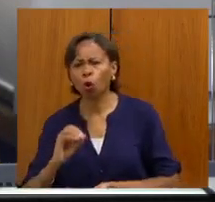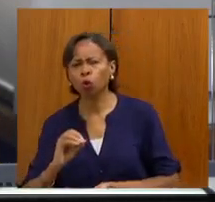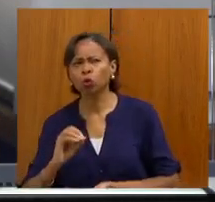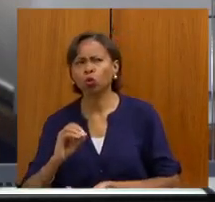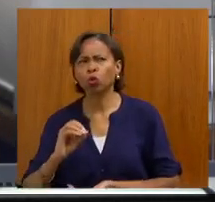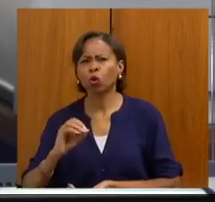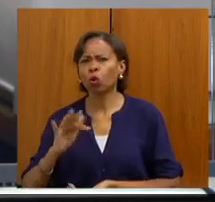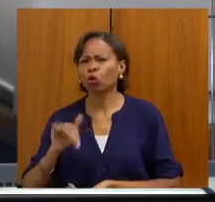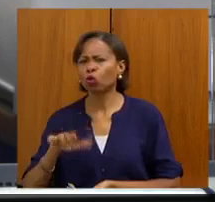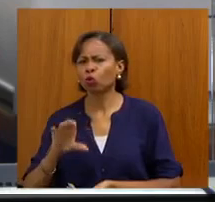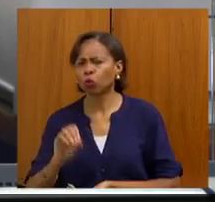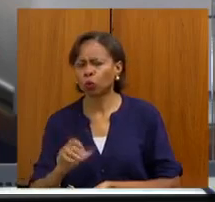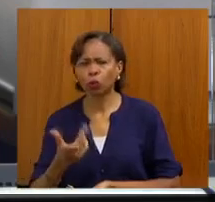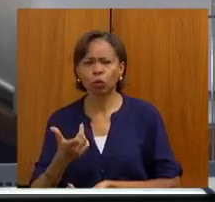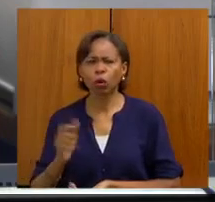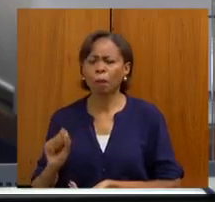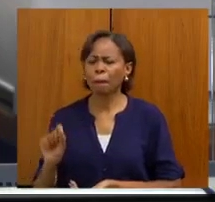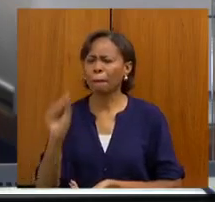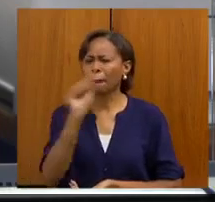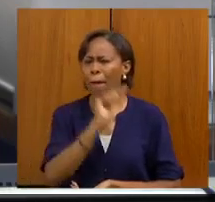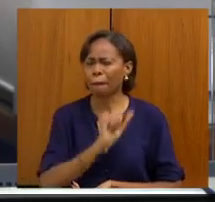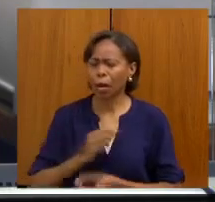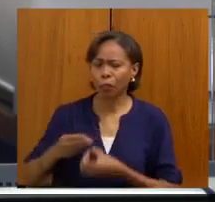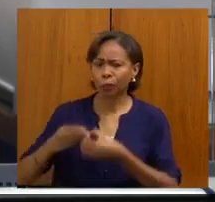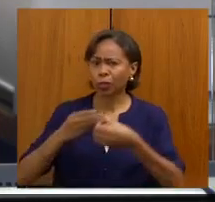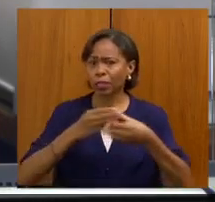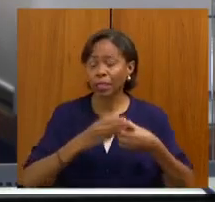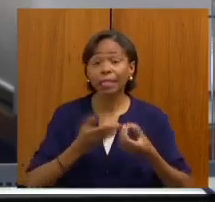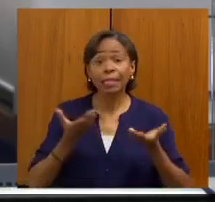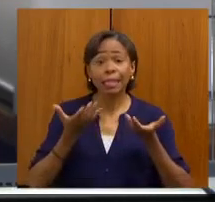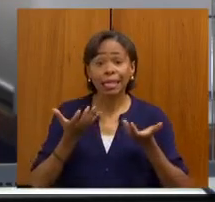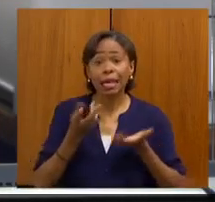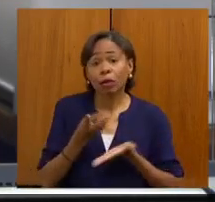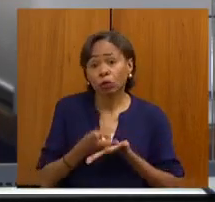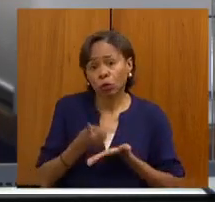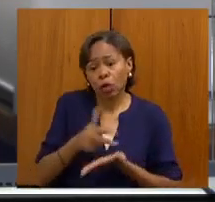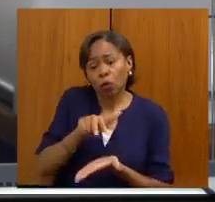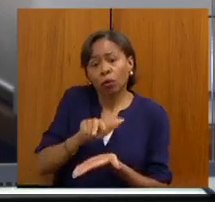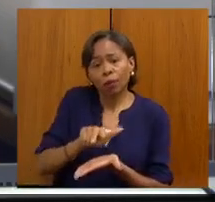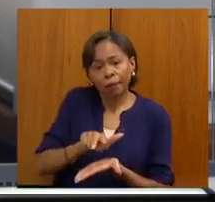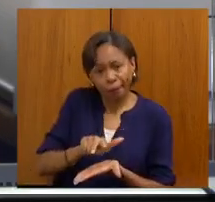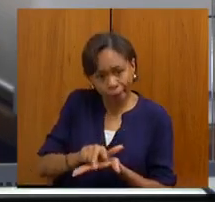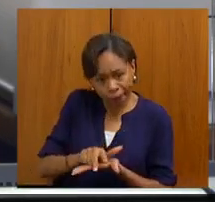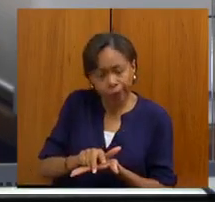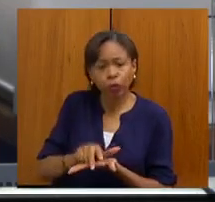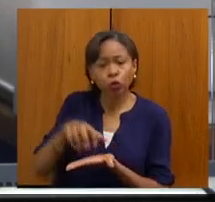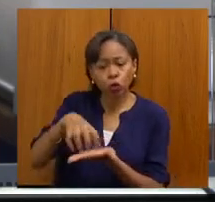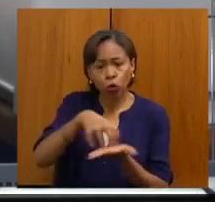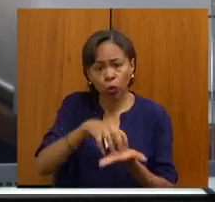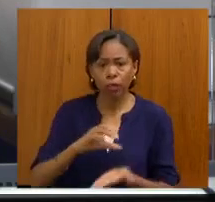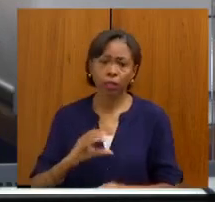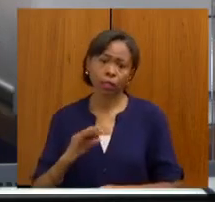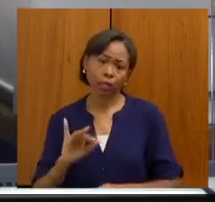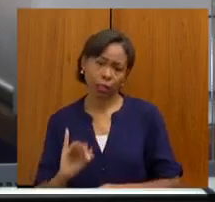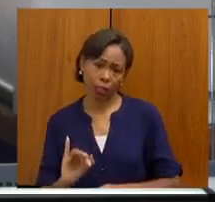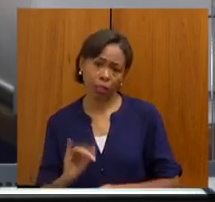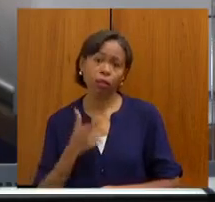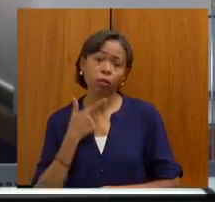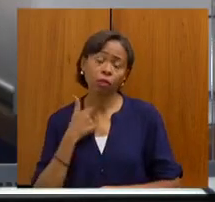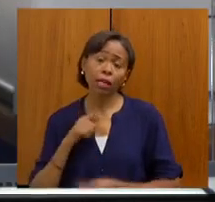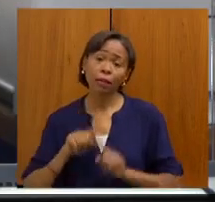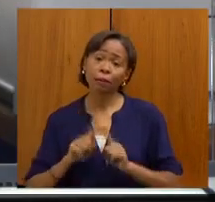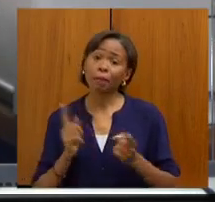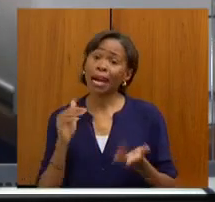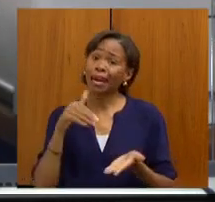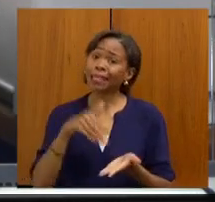Esperança, que gostariam de manter também esses leitos, têm vontade. Mas até a gente conseguir isso, nós fizemos uma resolução de cerca de